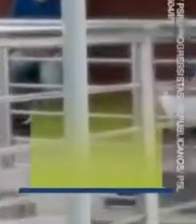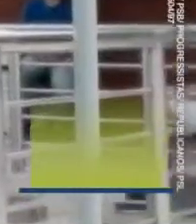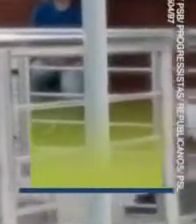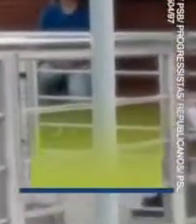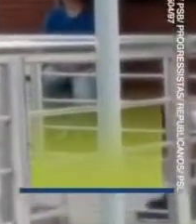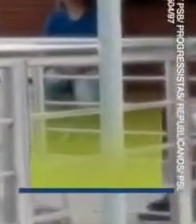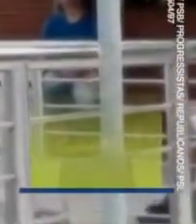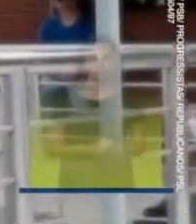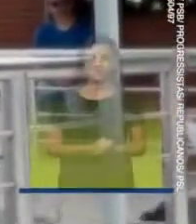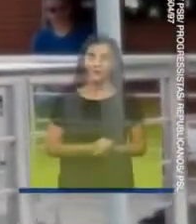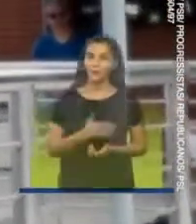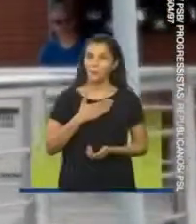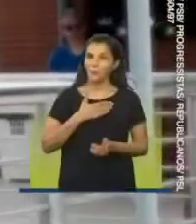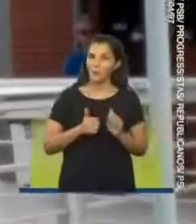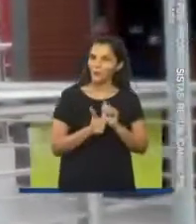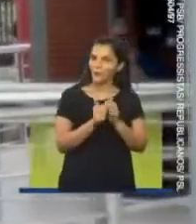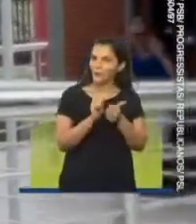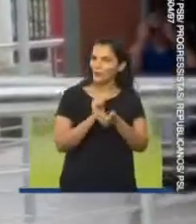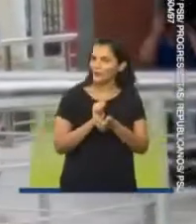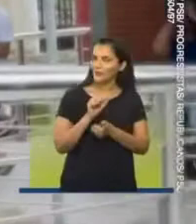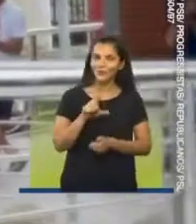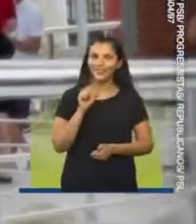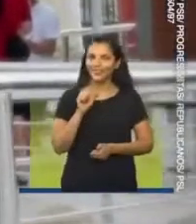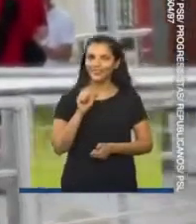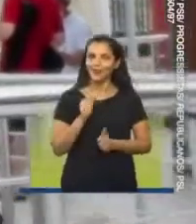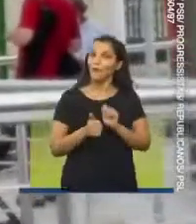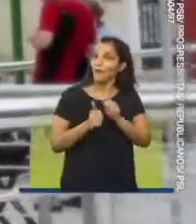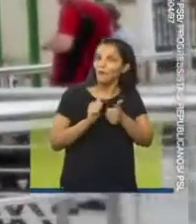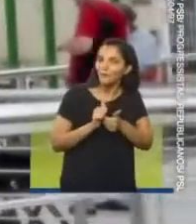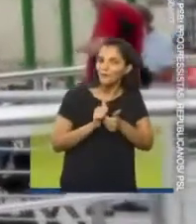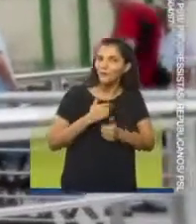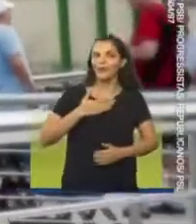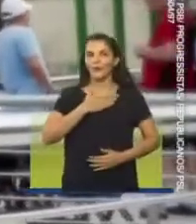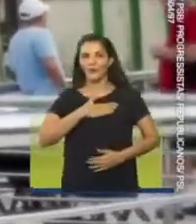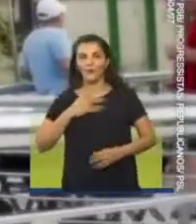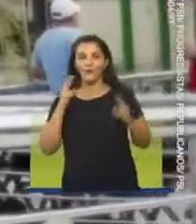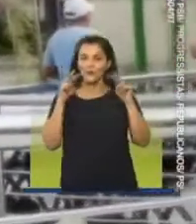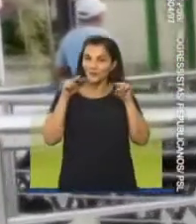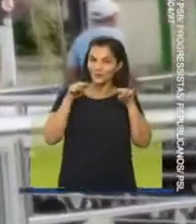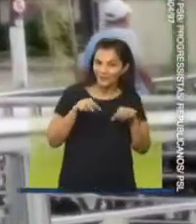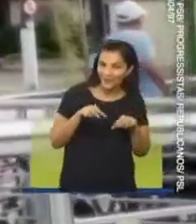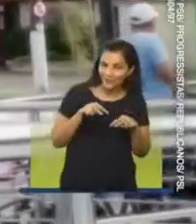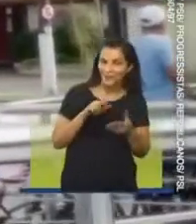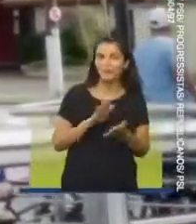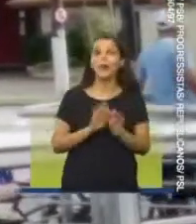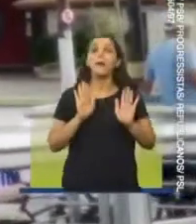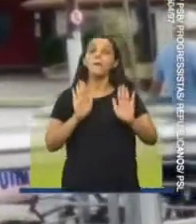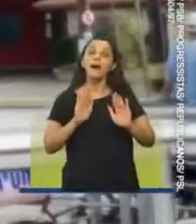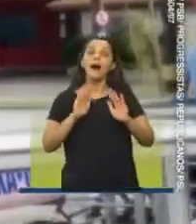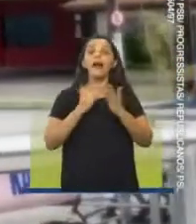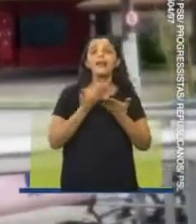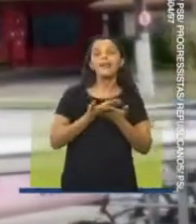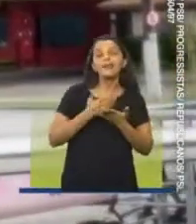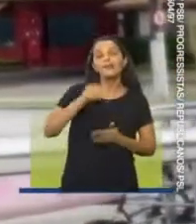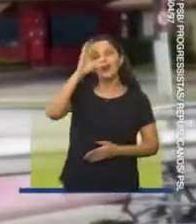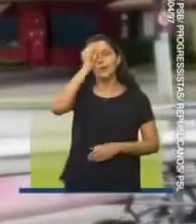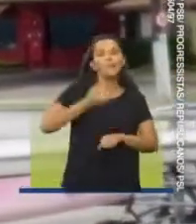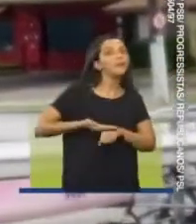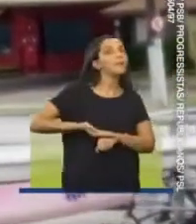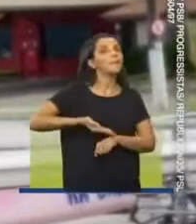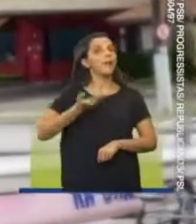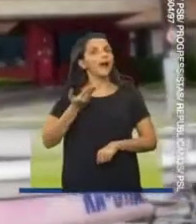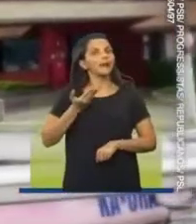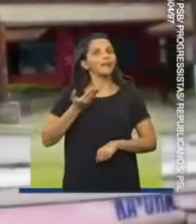Meu esporte favorito é o futebol. Eu gosto de jogar, assistir. Mas foi na escola que eu aprendi os outros esportes.